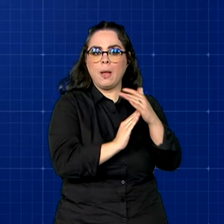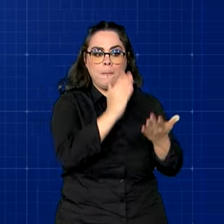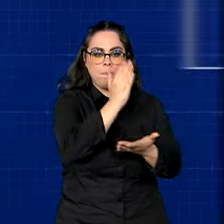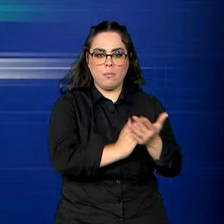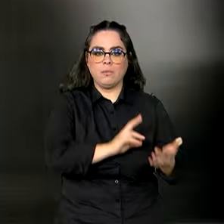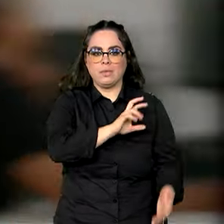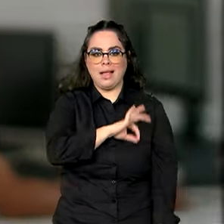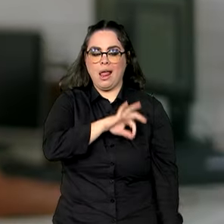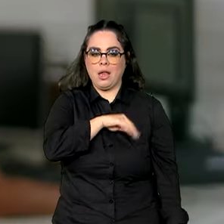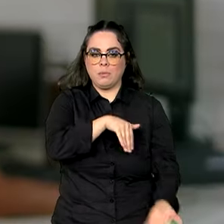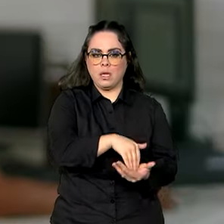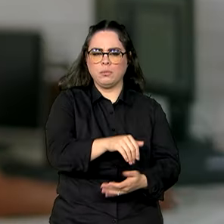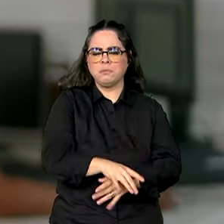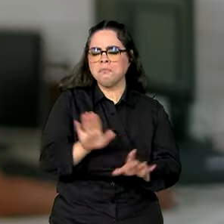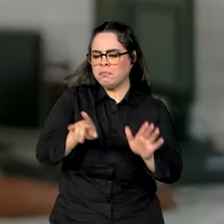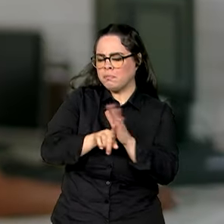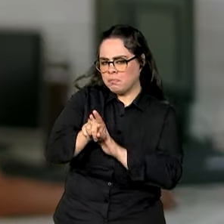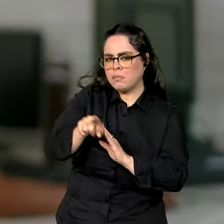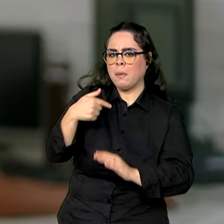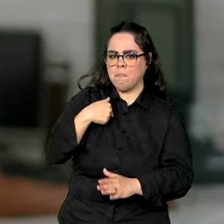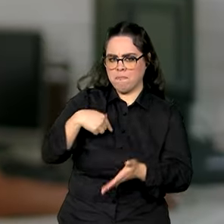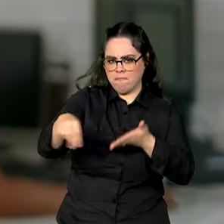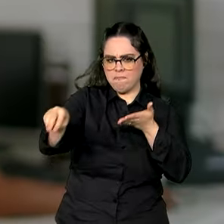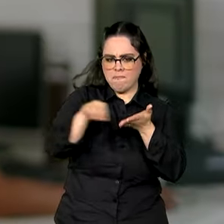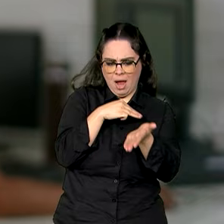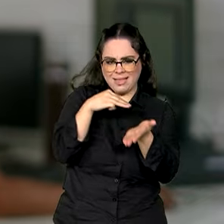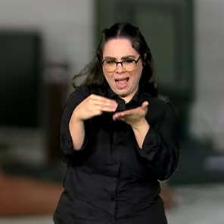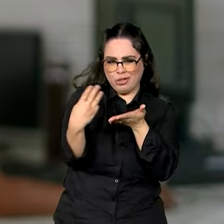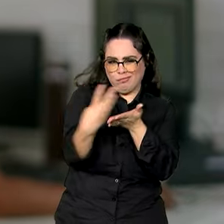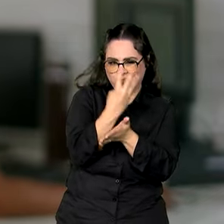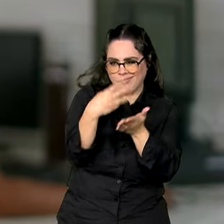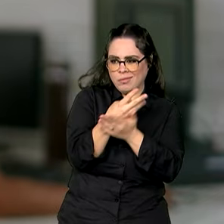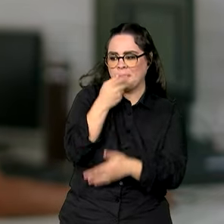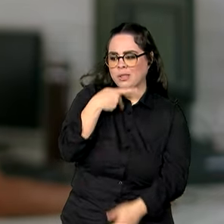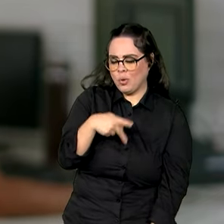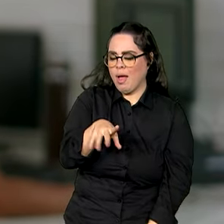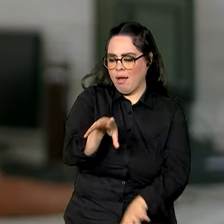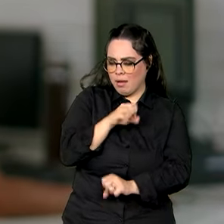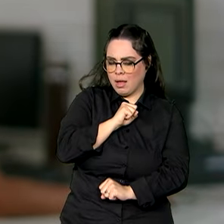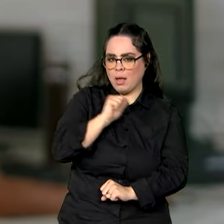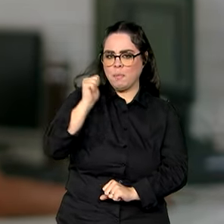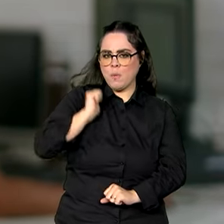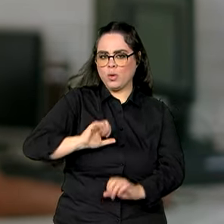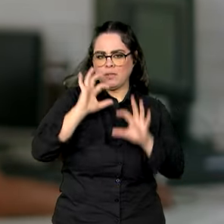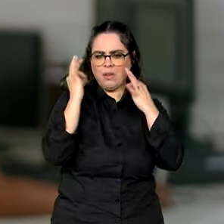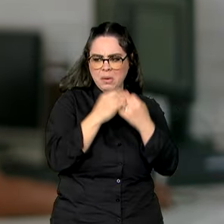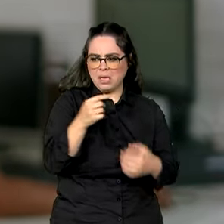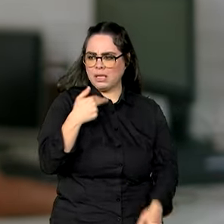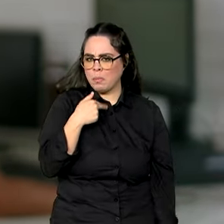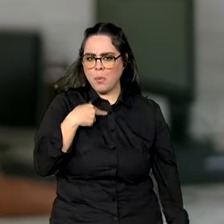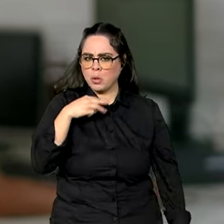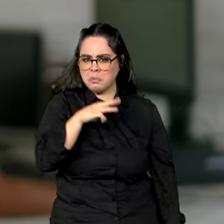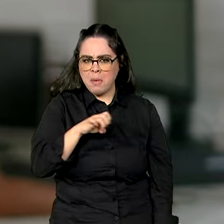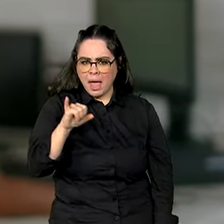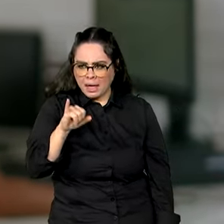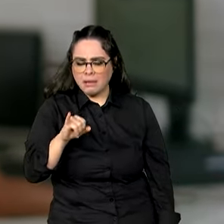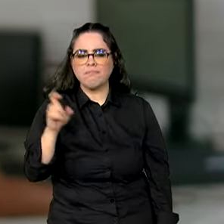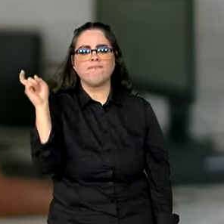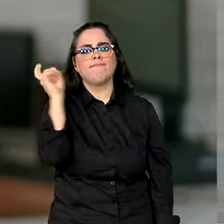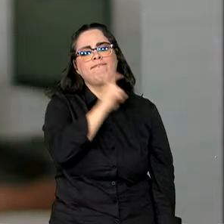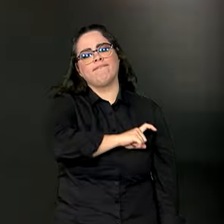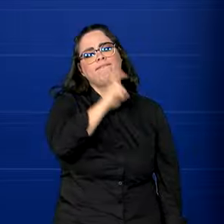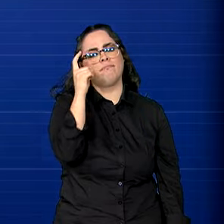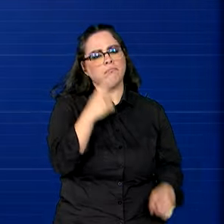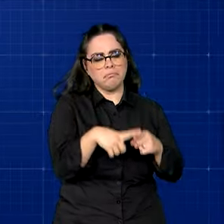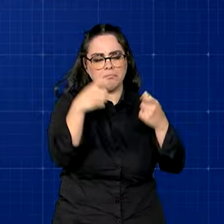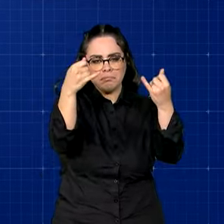mínimo. Mas, Roberto, chegou aqui no meu zap que quem recebe o Bolsa Família não pode ter MEI. Isso é mentira. E eu te explico